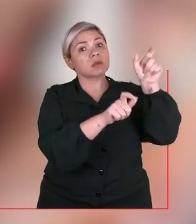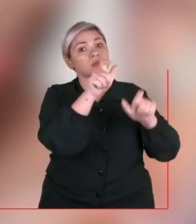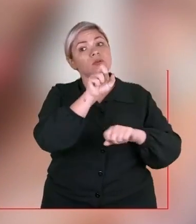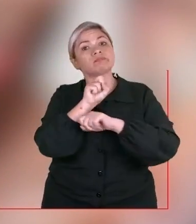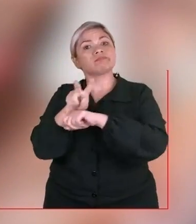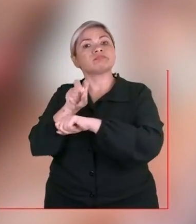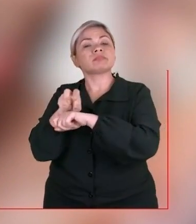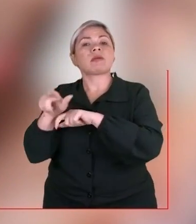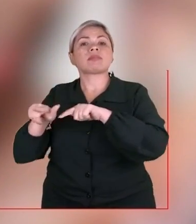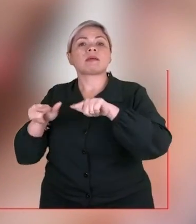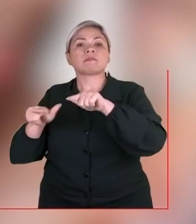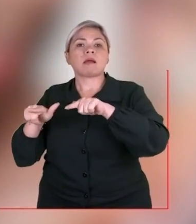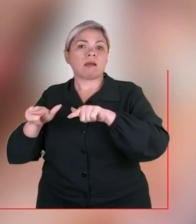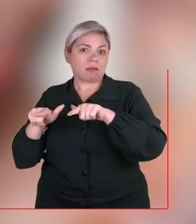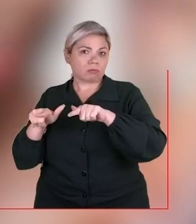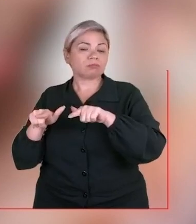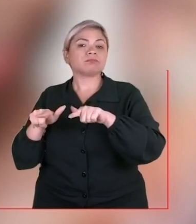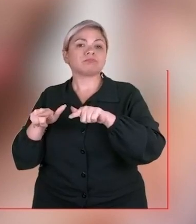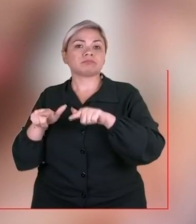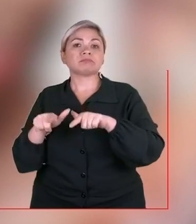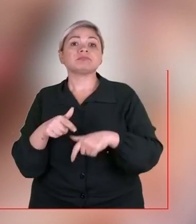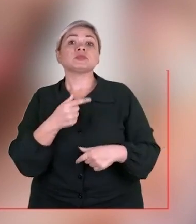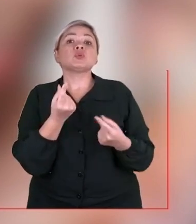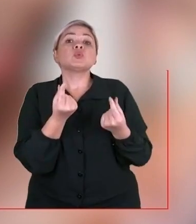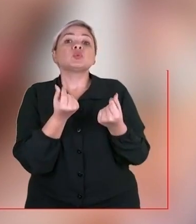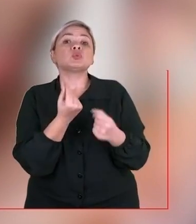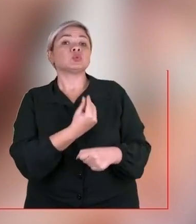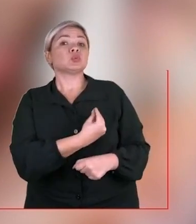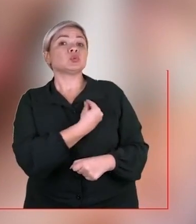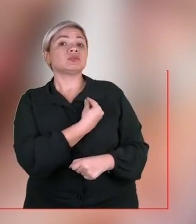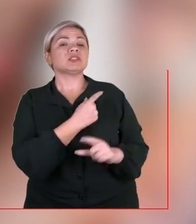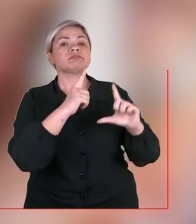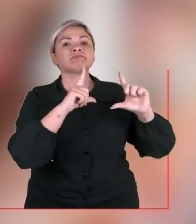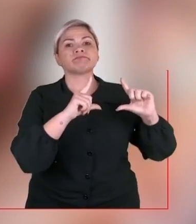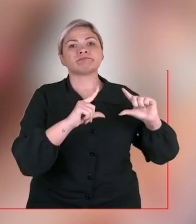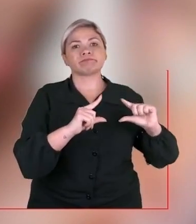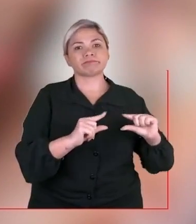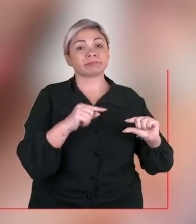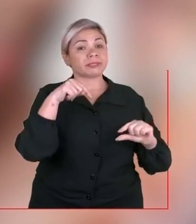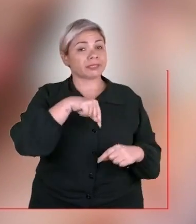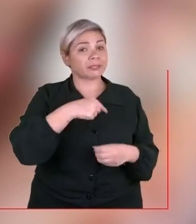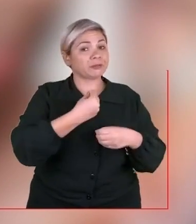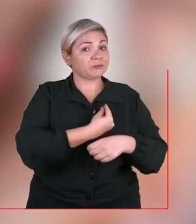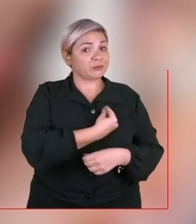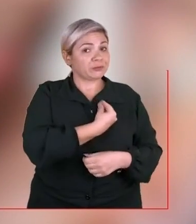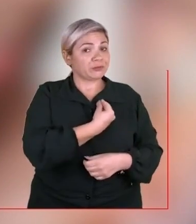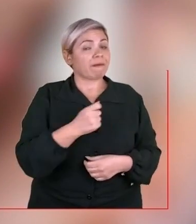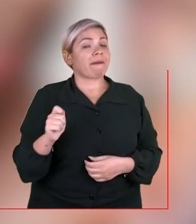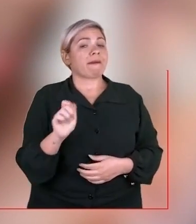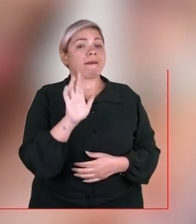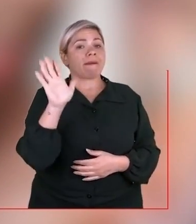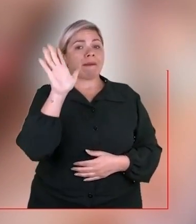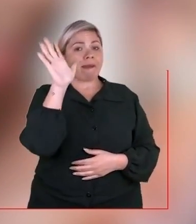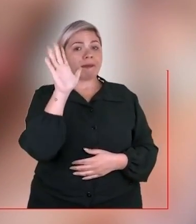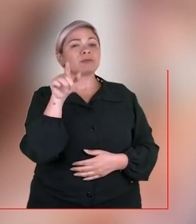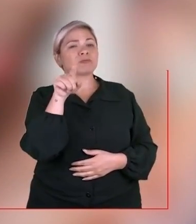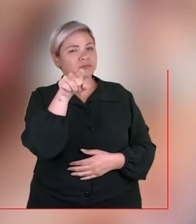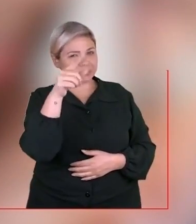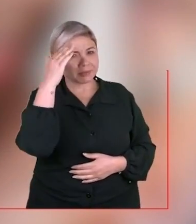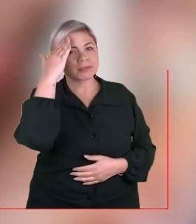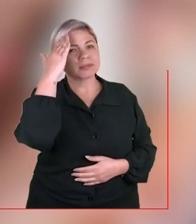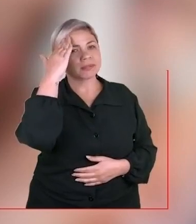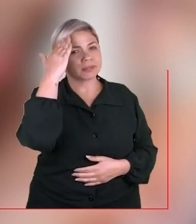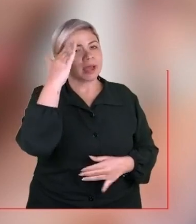mais empregos para os santistas, além de diminuir o nosso custo de vida, que é um dos mais caros do